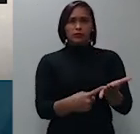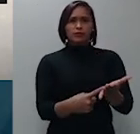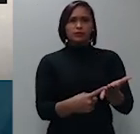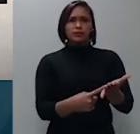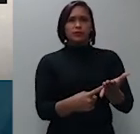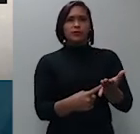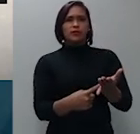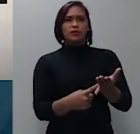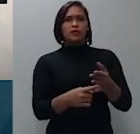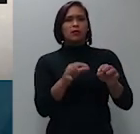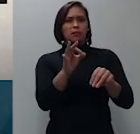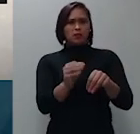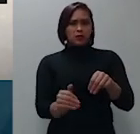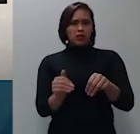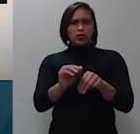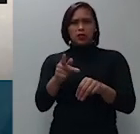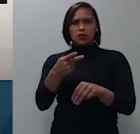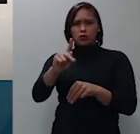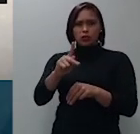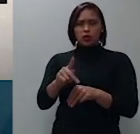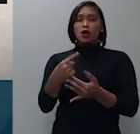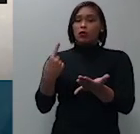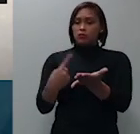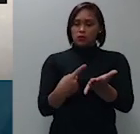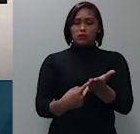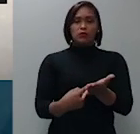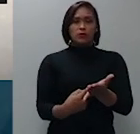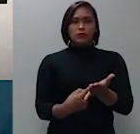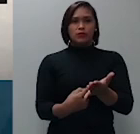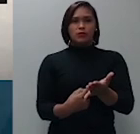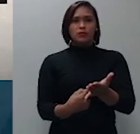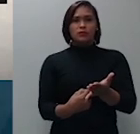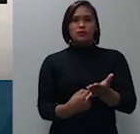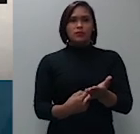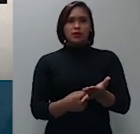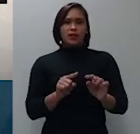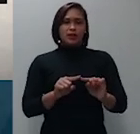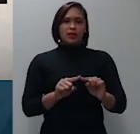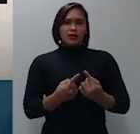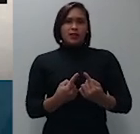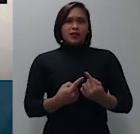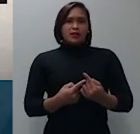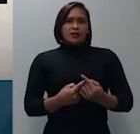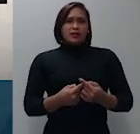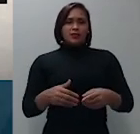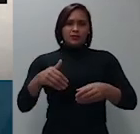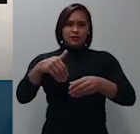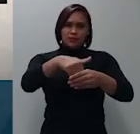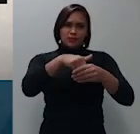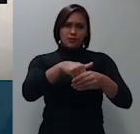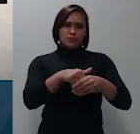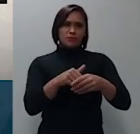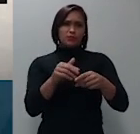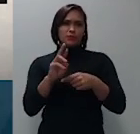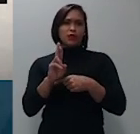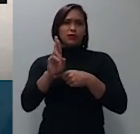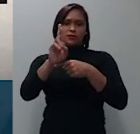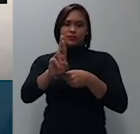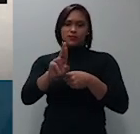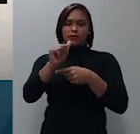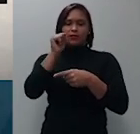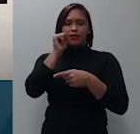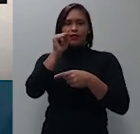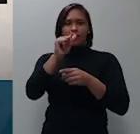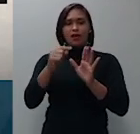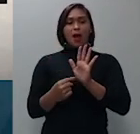estou de acordo então nos termos do voto apresentado